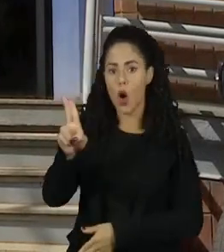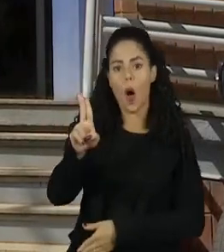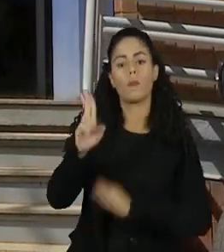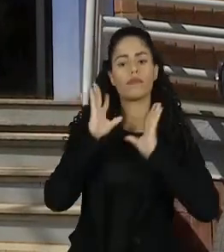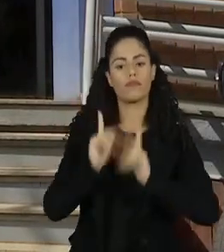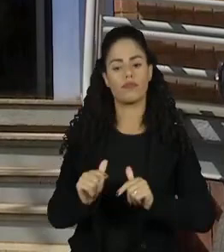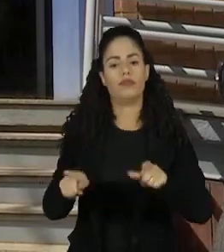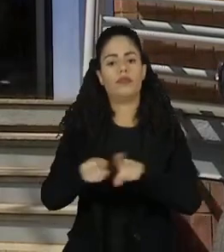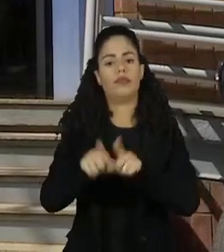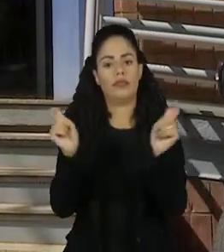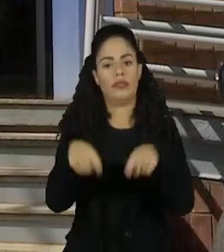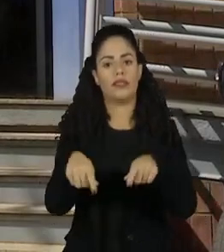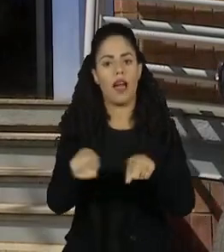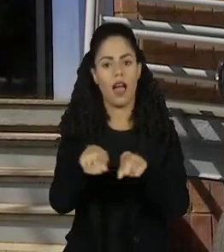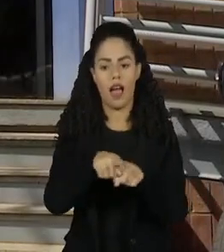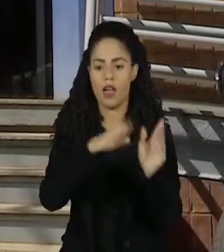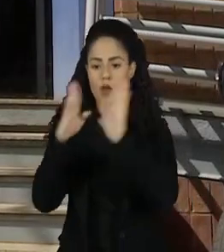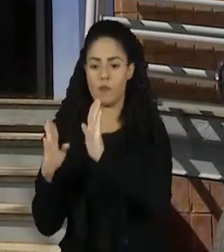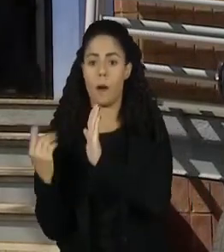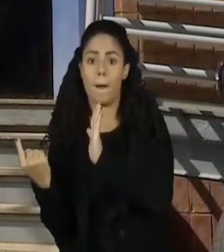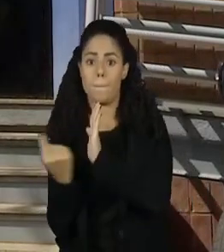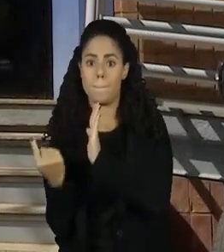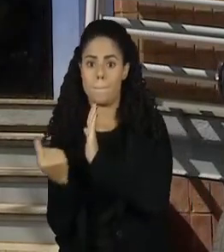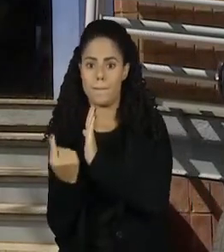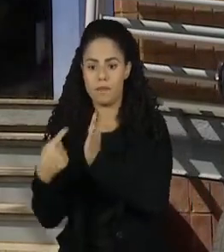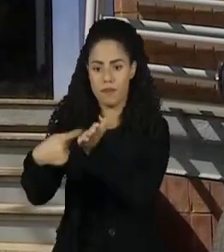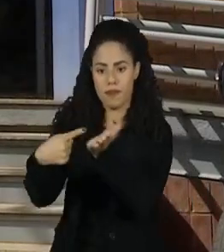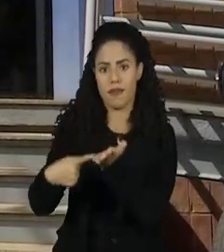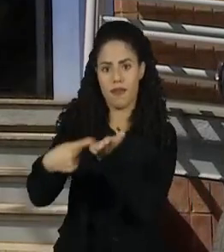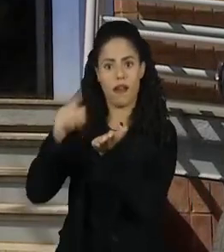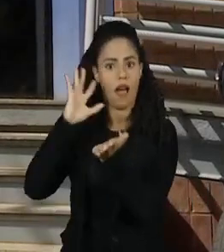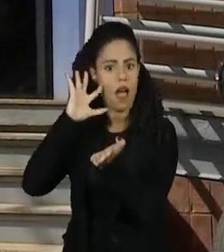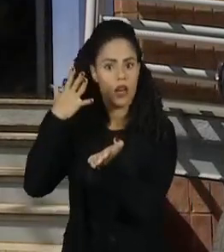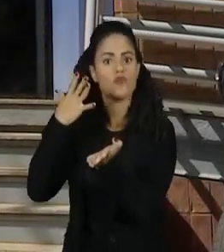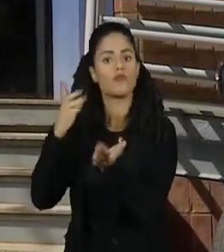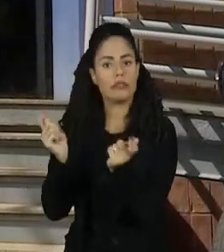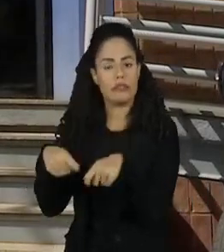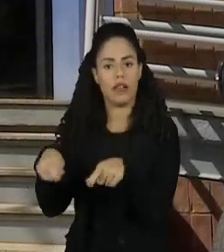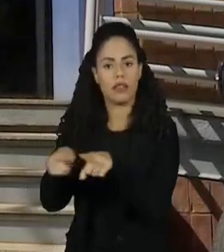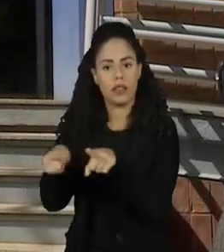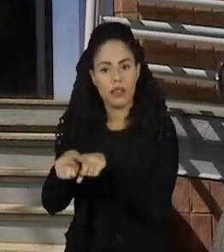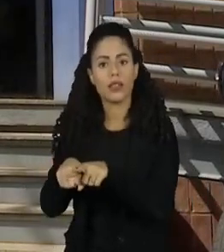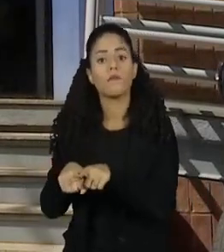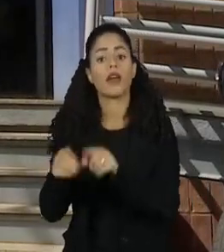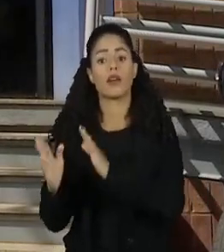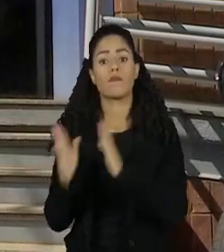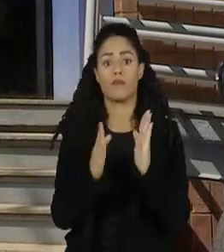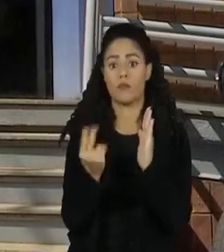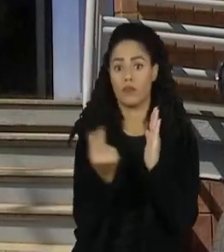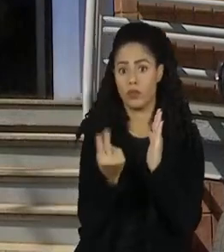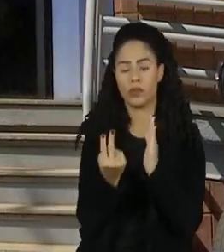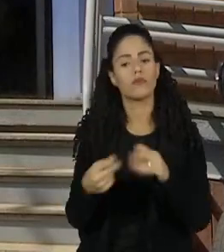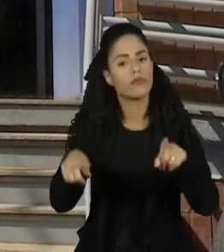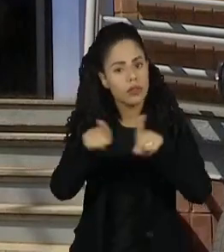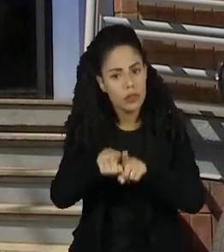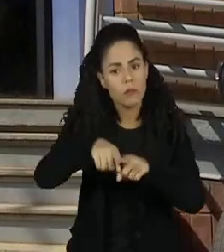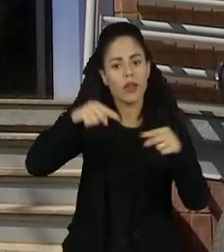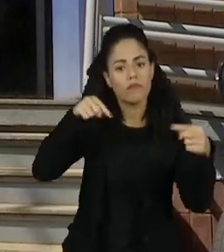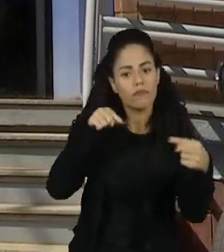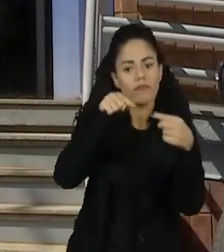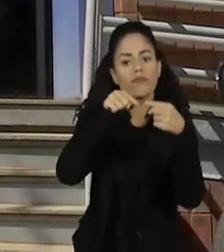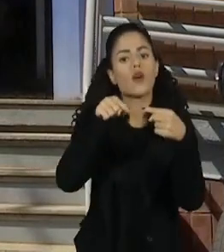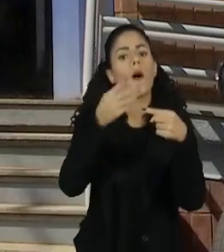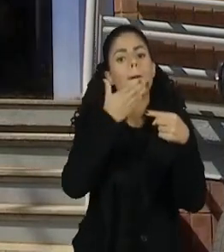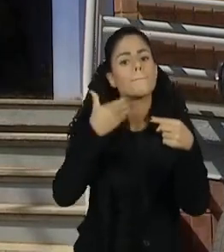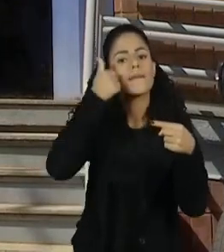faz parte da primeira fase do programa Desenrola Brasil, que também inclui uma segunda medida com o objetivo de oferecer